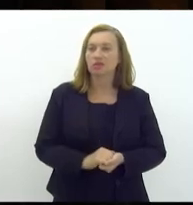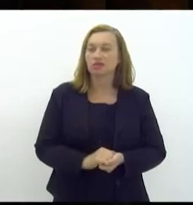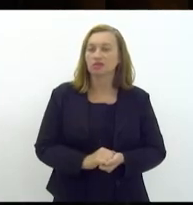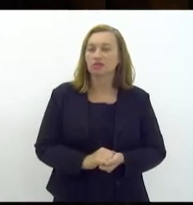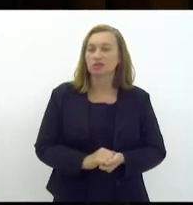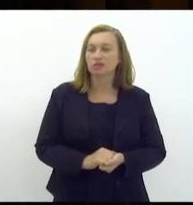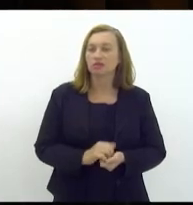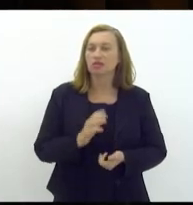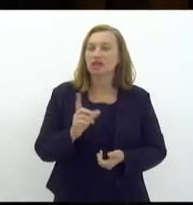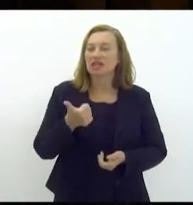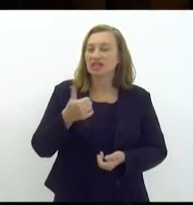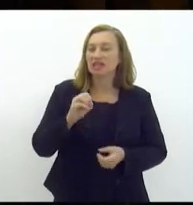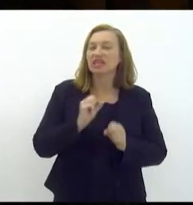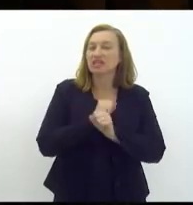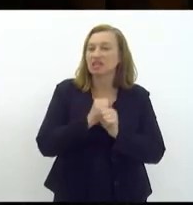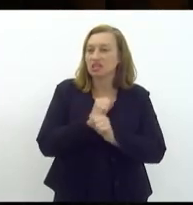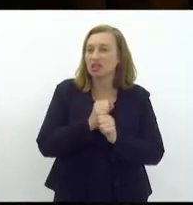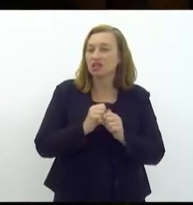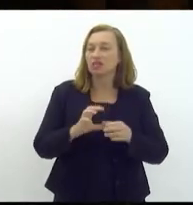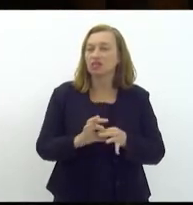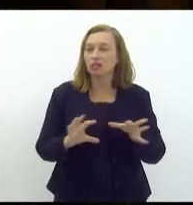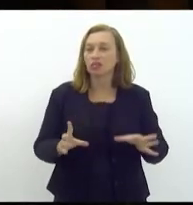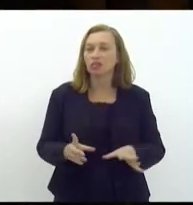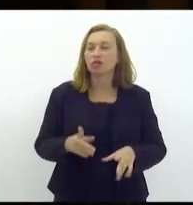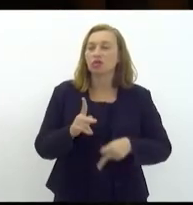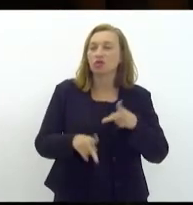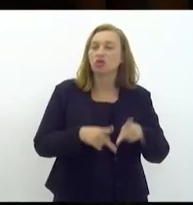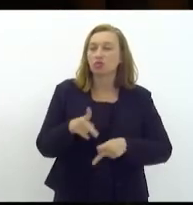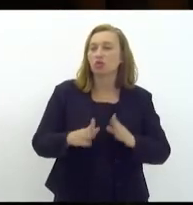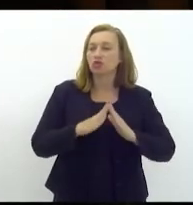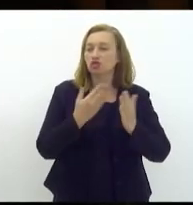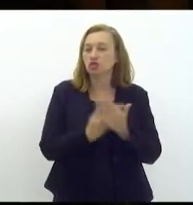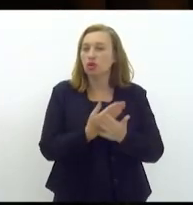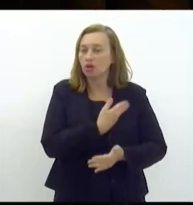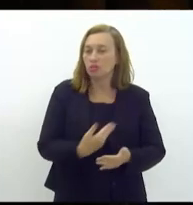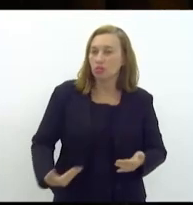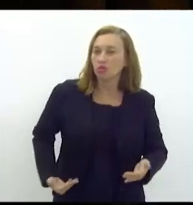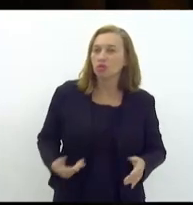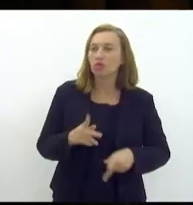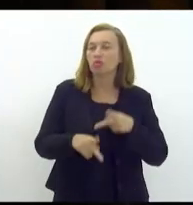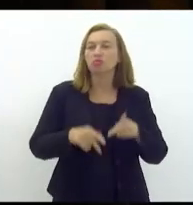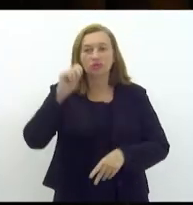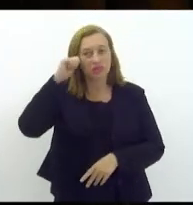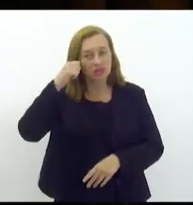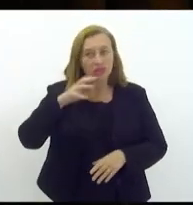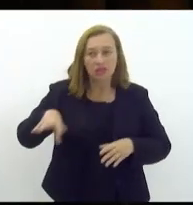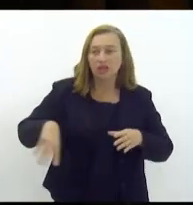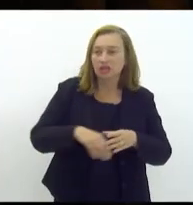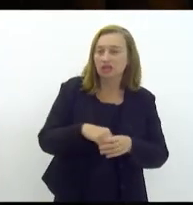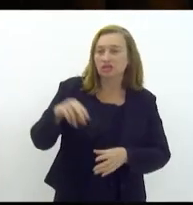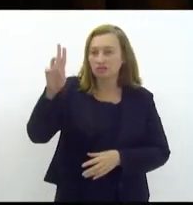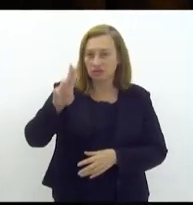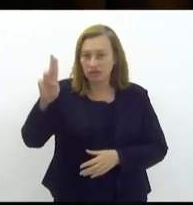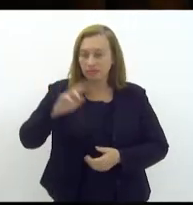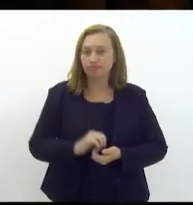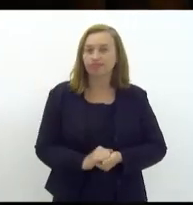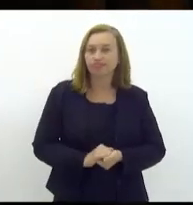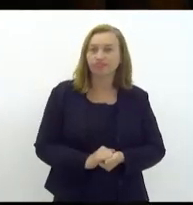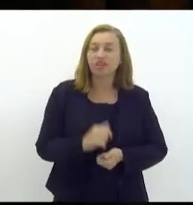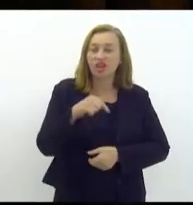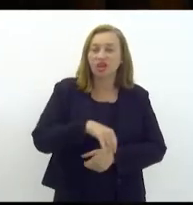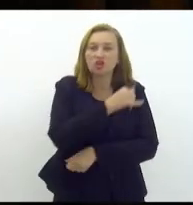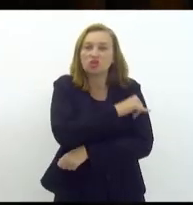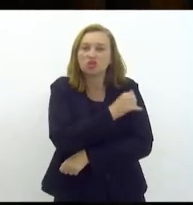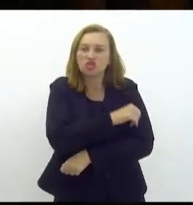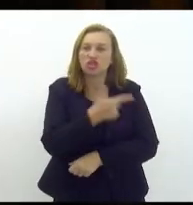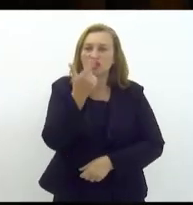que já durante dez anos permitiram que a população de escola pública que a população negra entrasse nas universidades aqui no Rio de